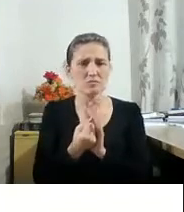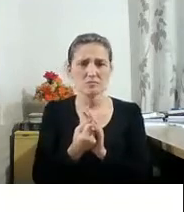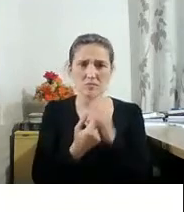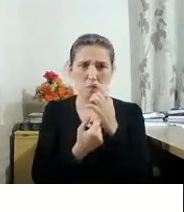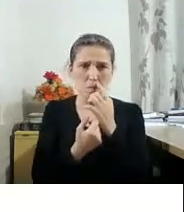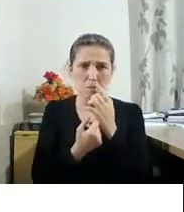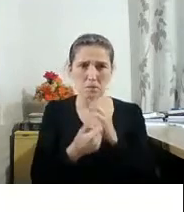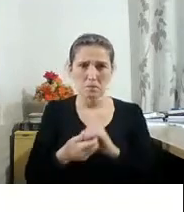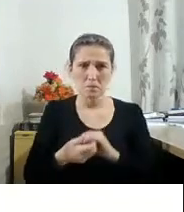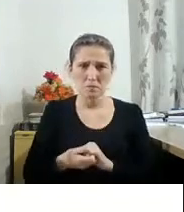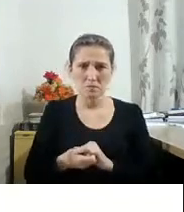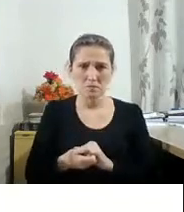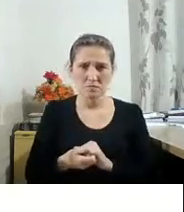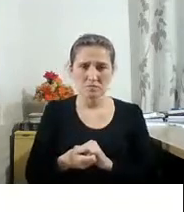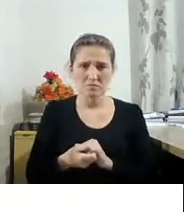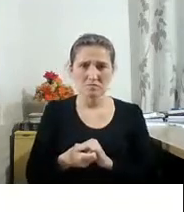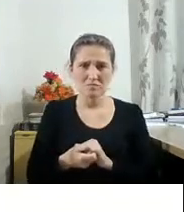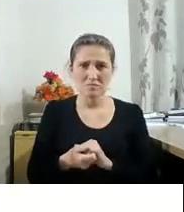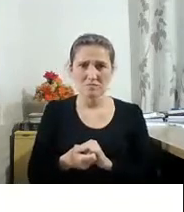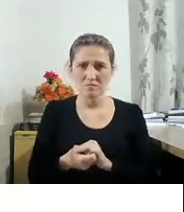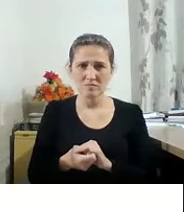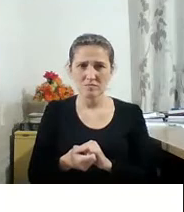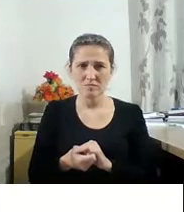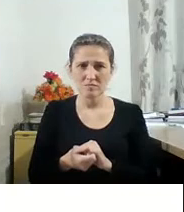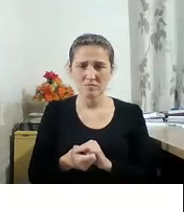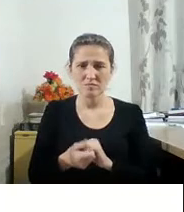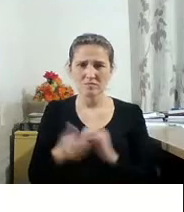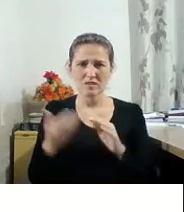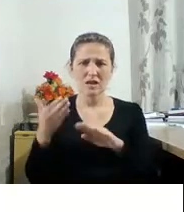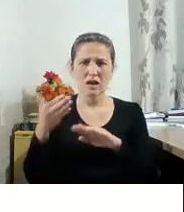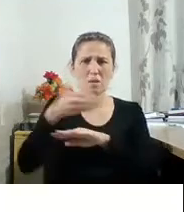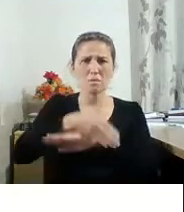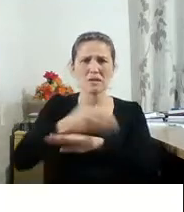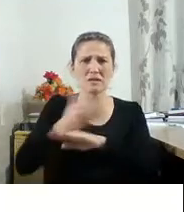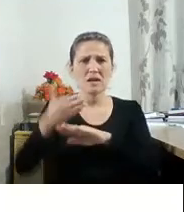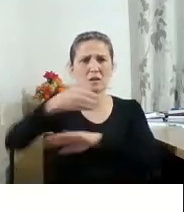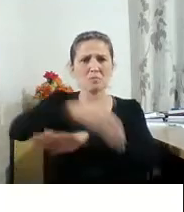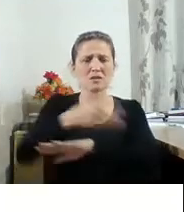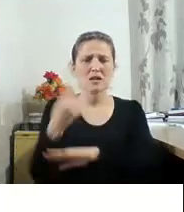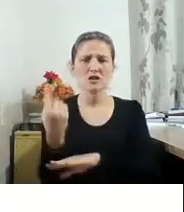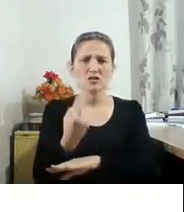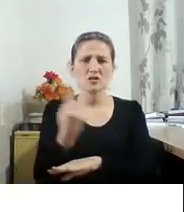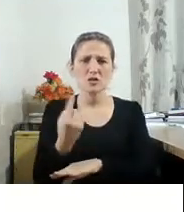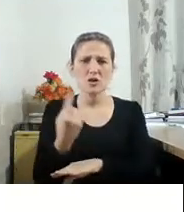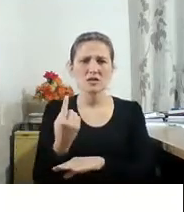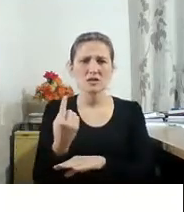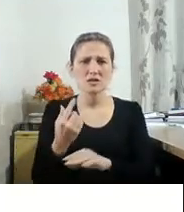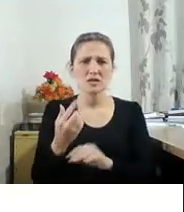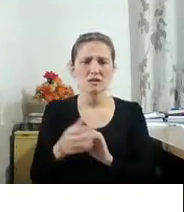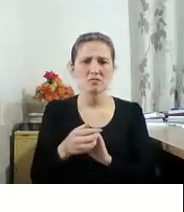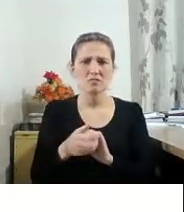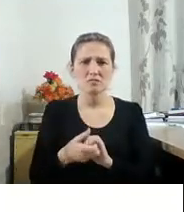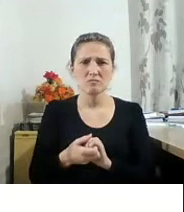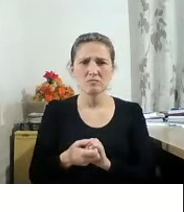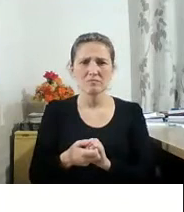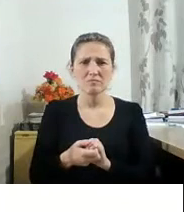noiva atravessando ali no Brasil, eu acho, aquela passagem de trem, a noiva sozinha numa estação de trem